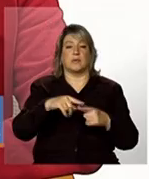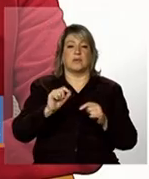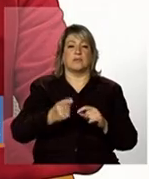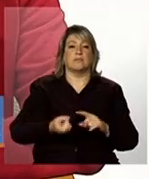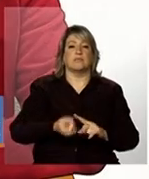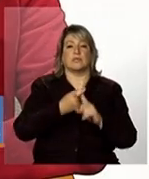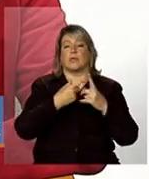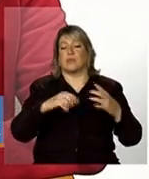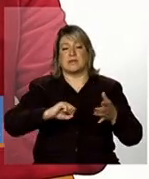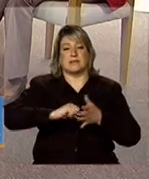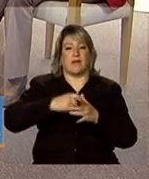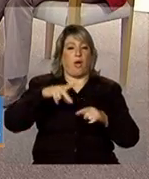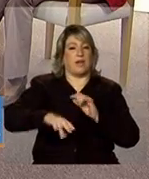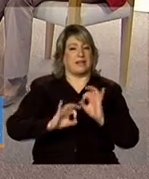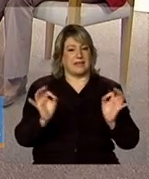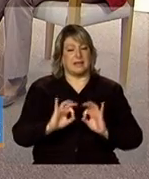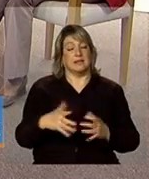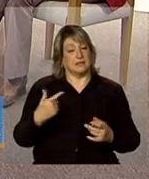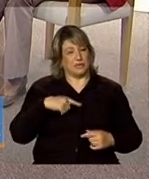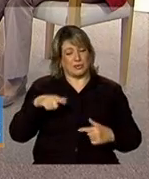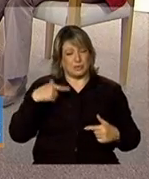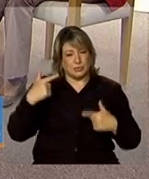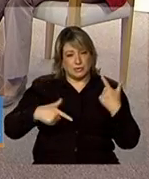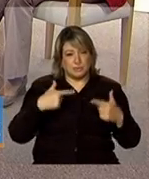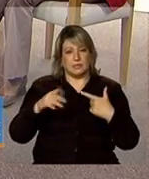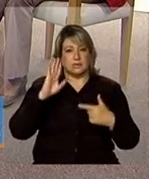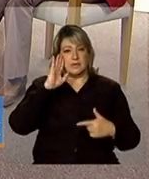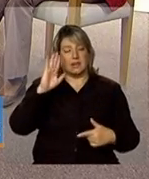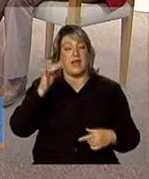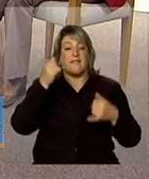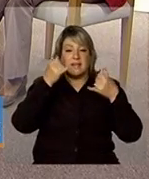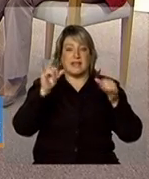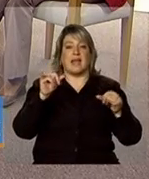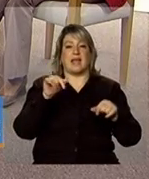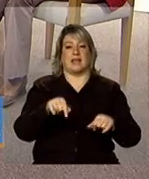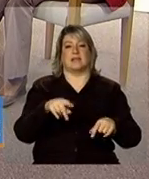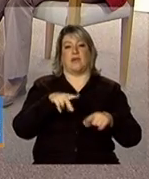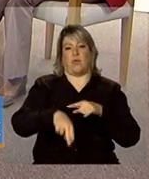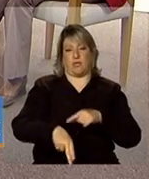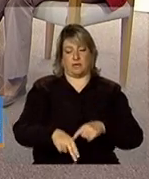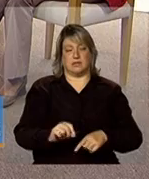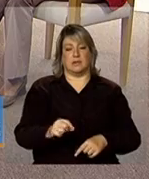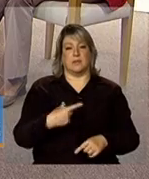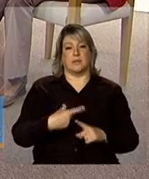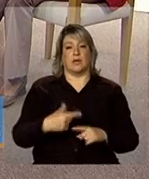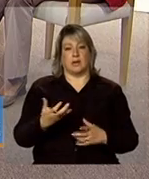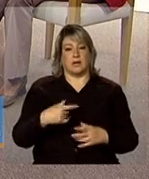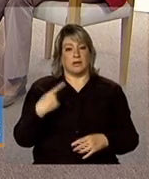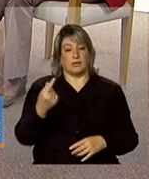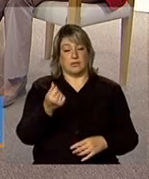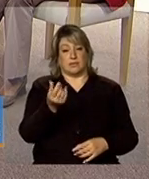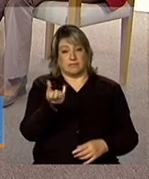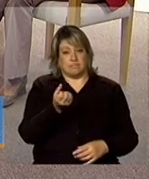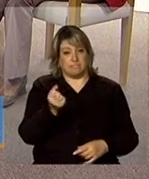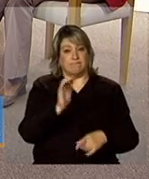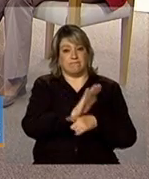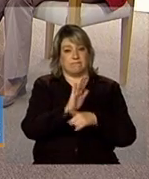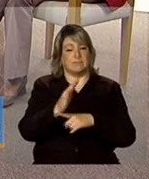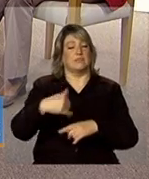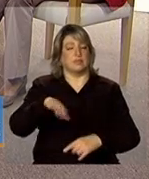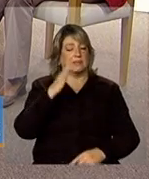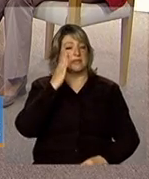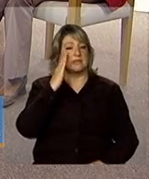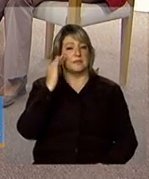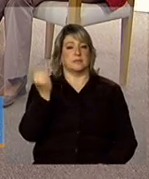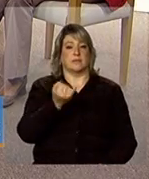instrução operacional ela foca na suspensão por conta dessa questão da vulnerabilidade de renda e da necessidade de que